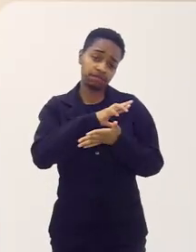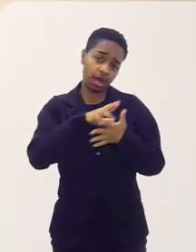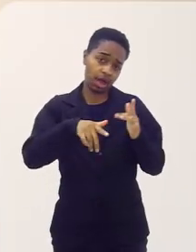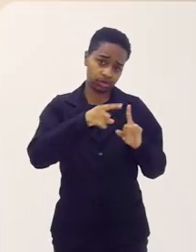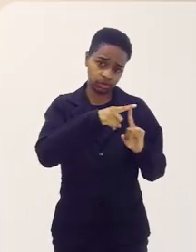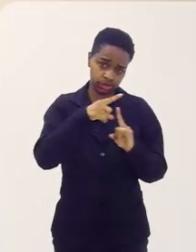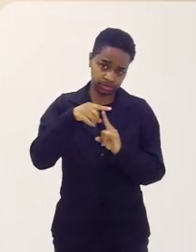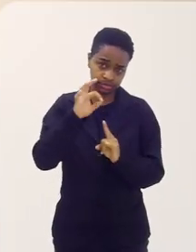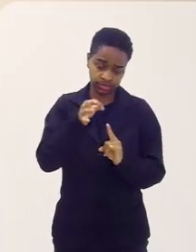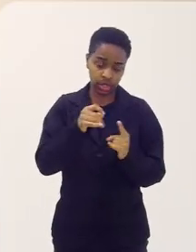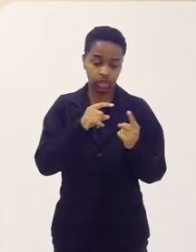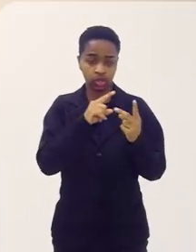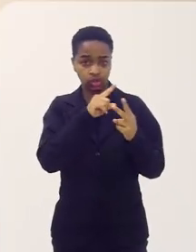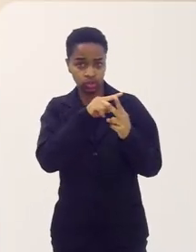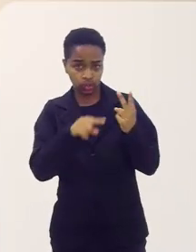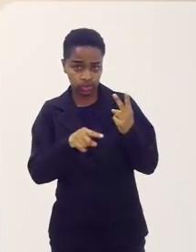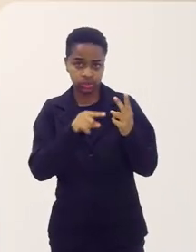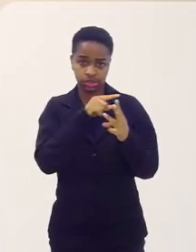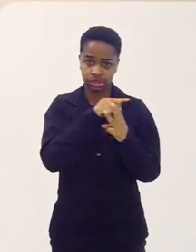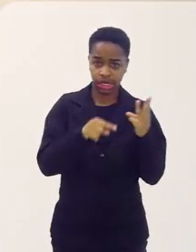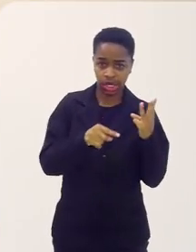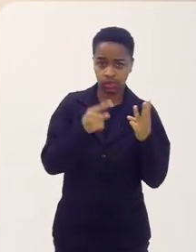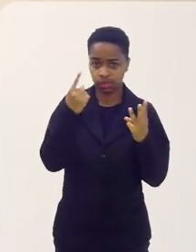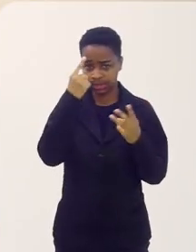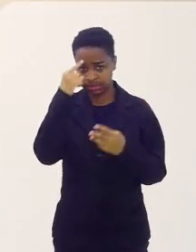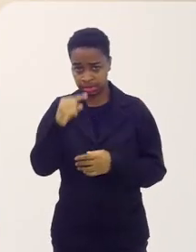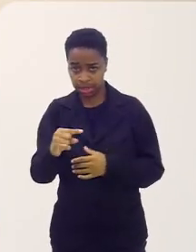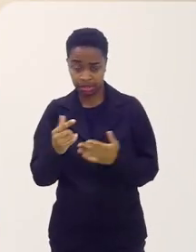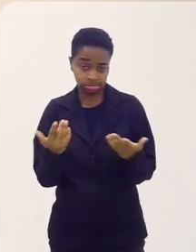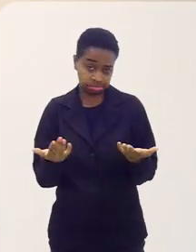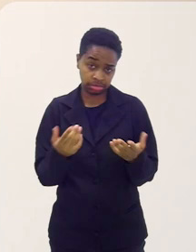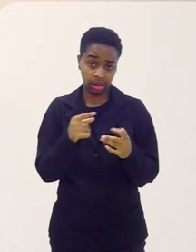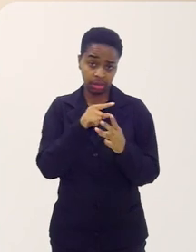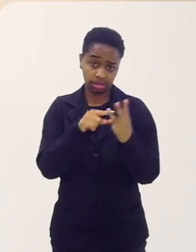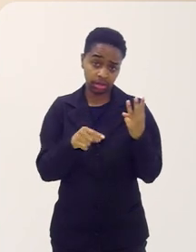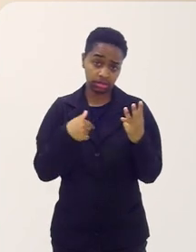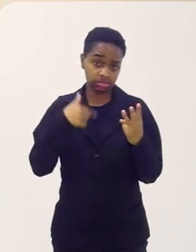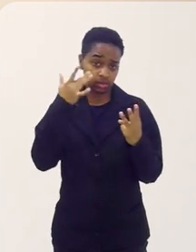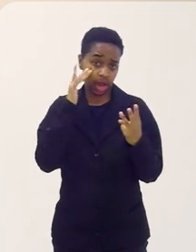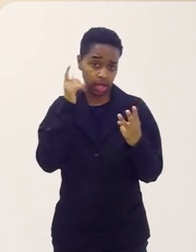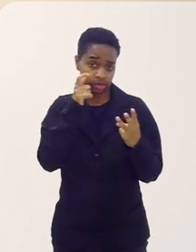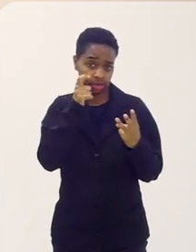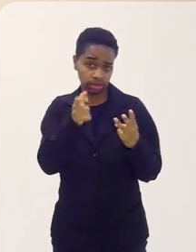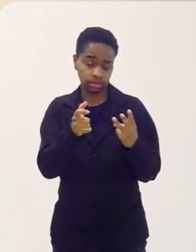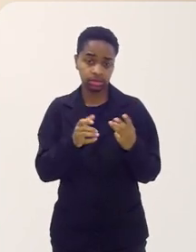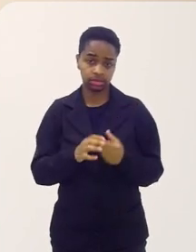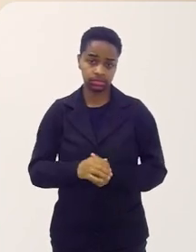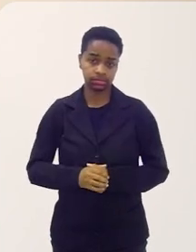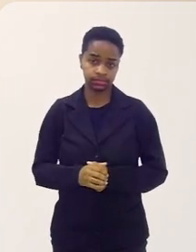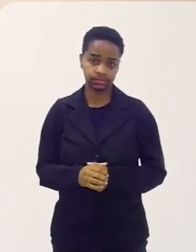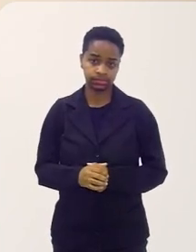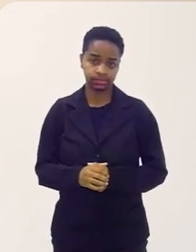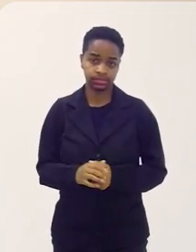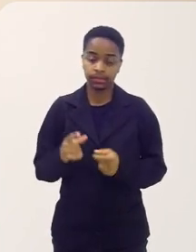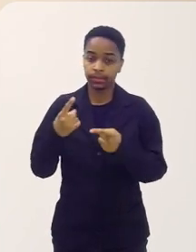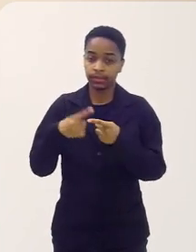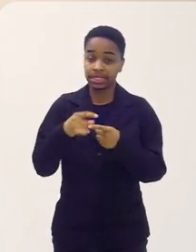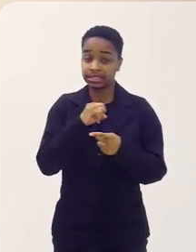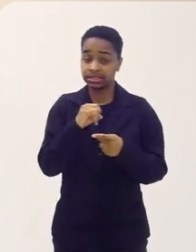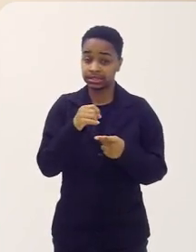Existem diversos formatos, né? De dois dias, três dias, uma semana. Três dias é um formato interessante que,